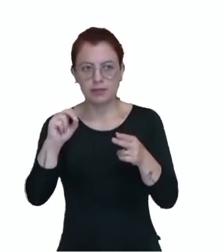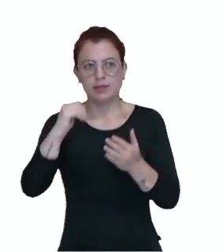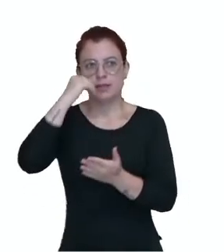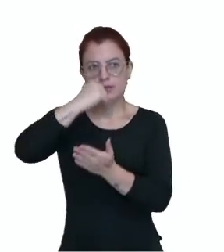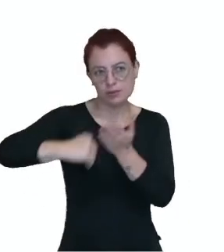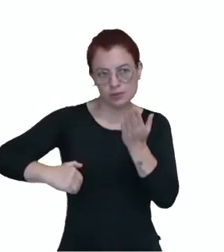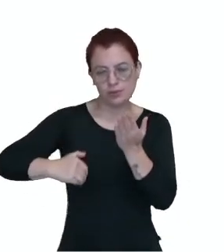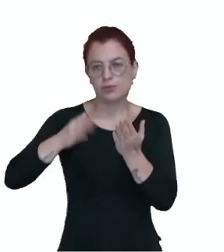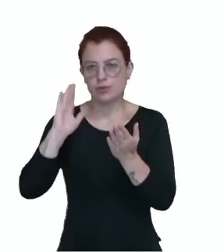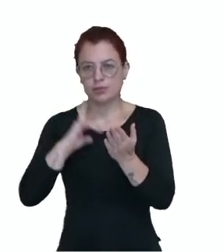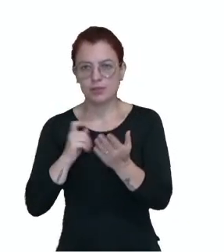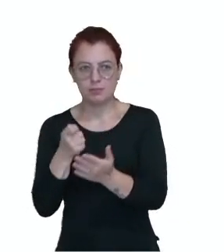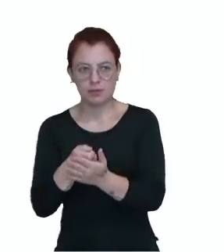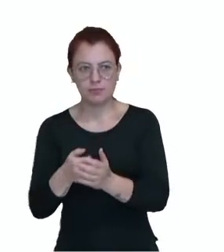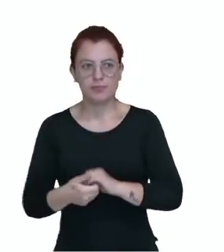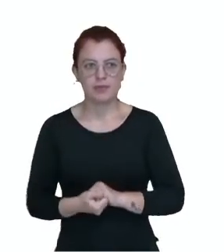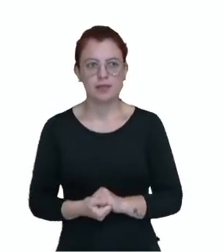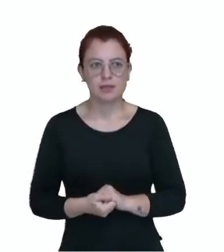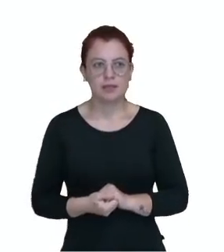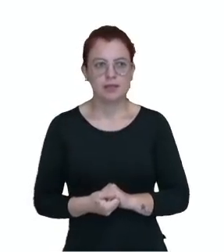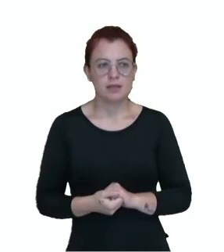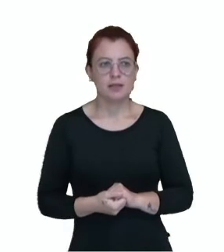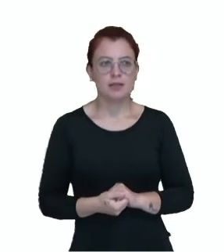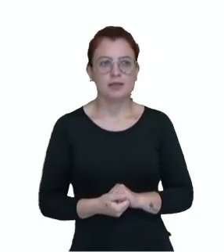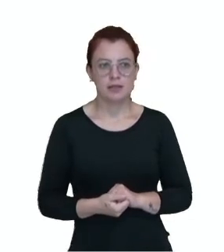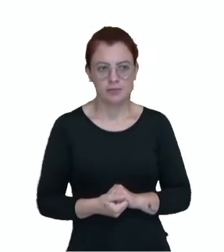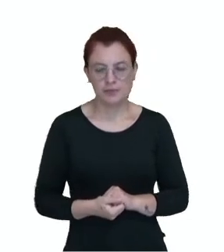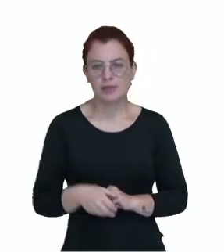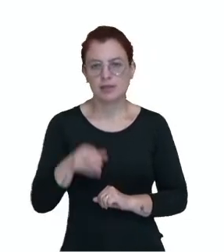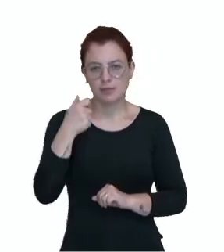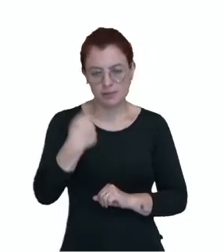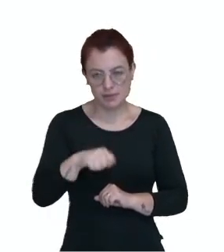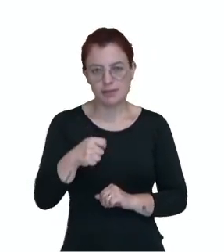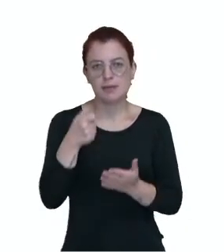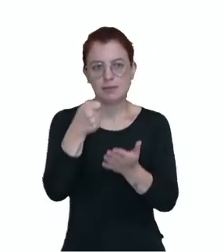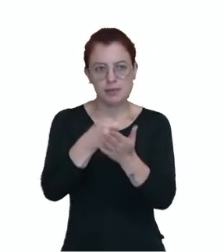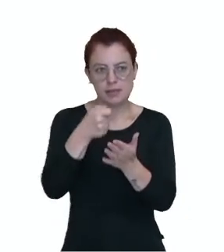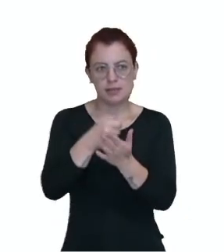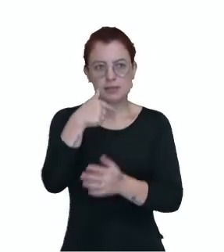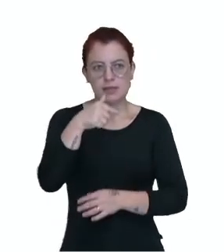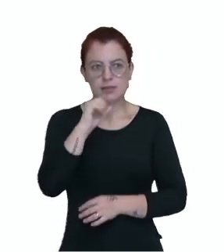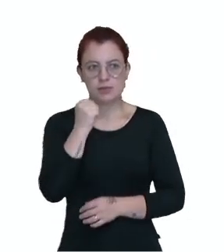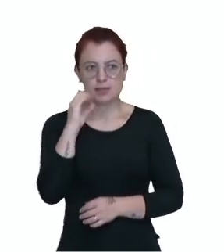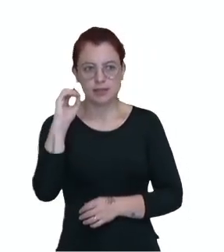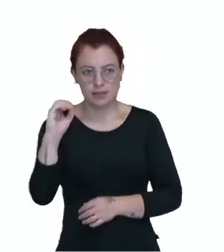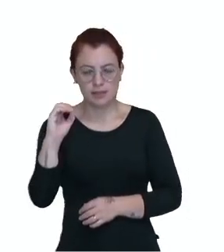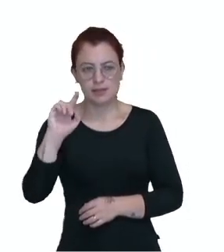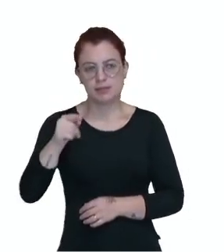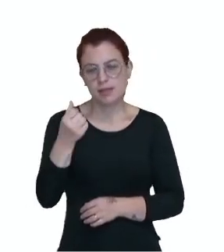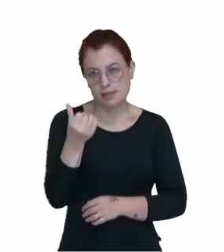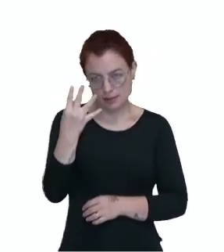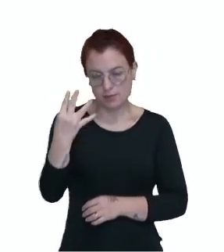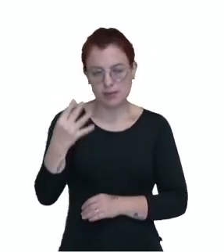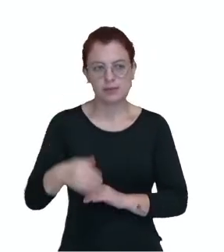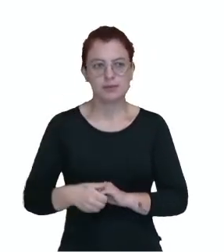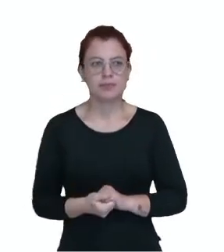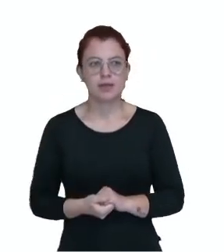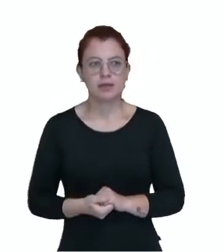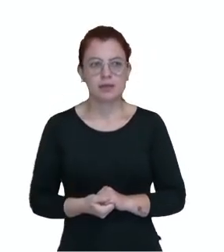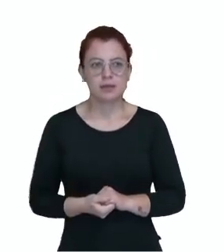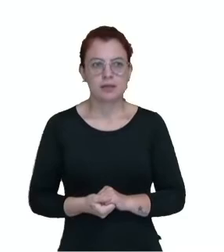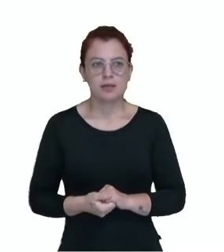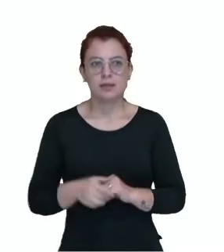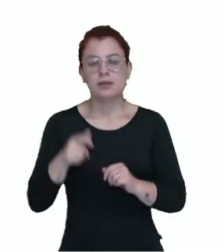contribuinte deveria ter pago mensalmente pessoal? Era 780 reais e 64 centavos.